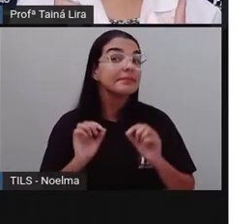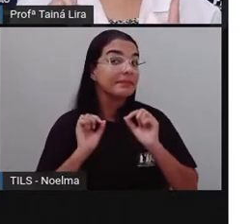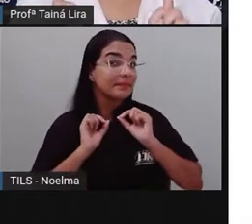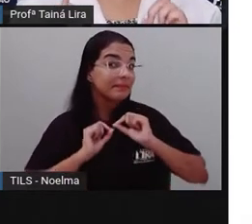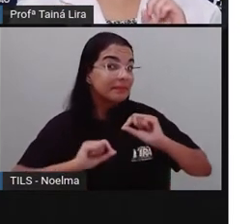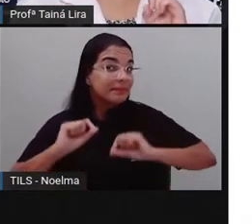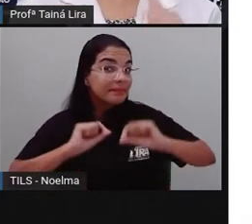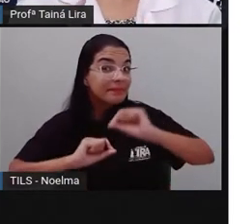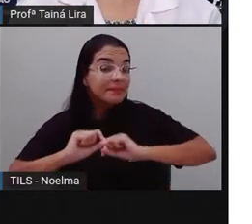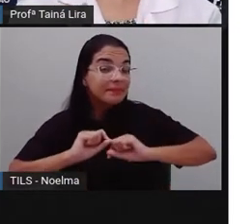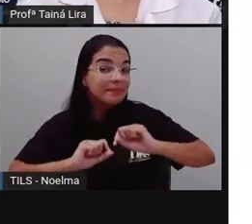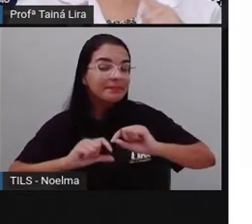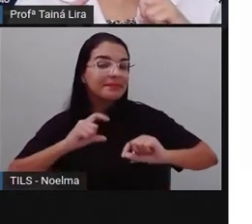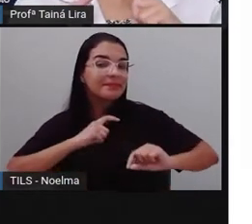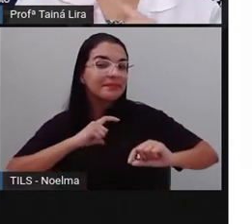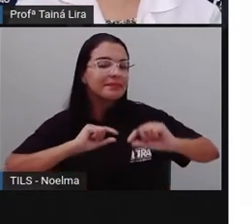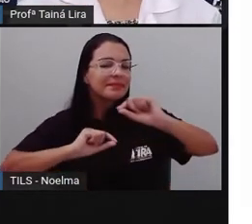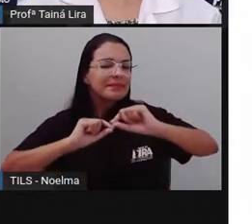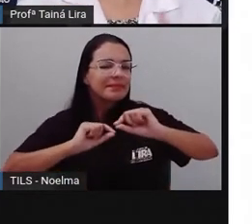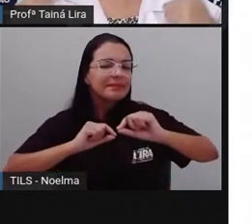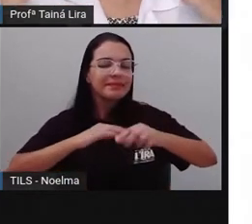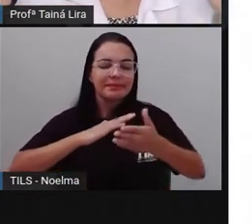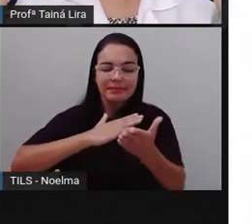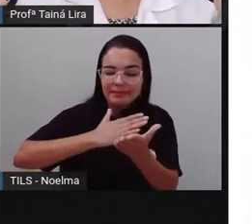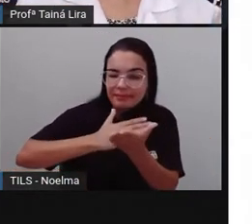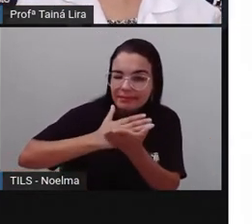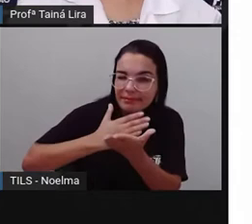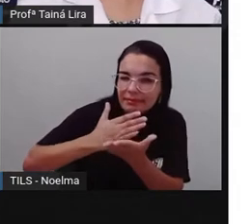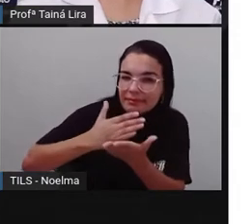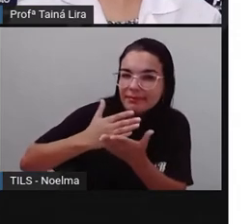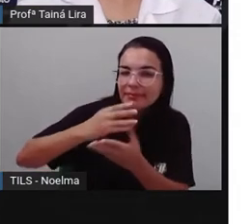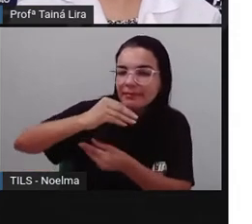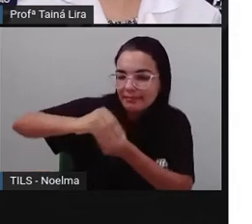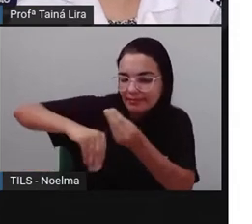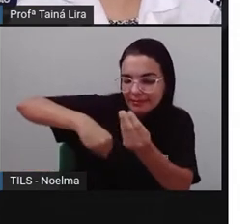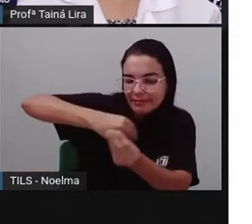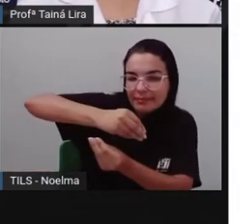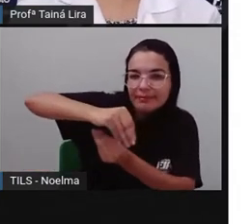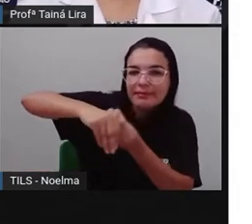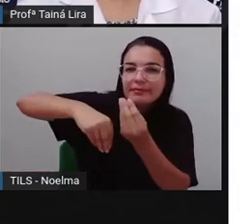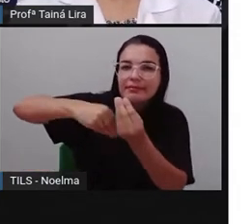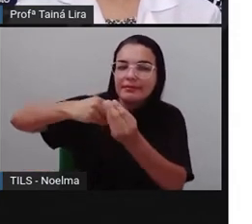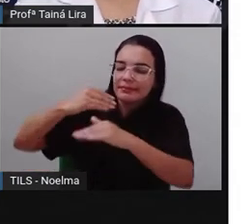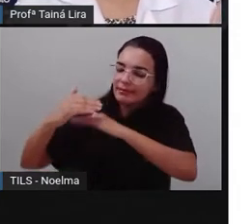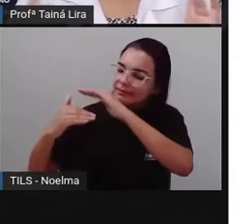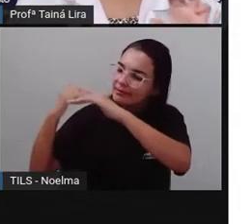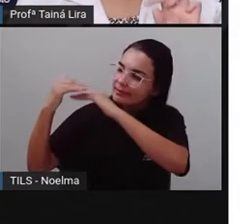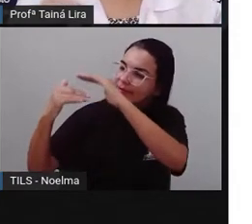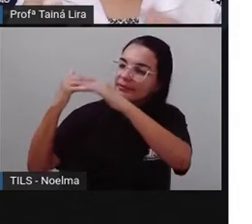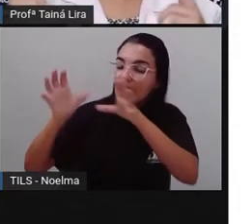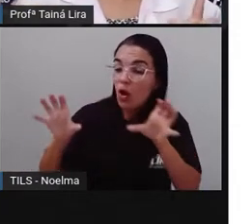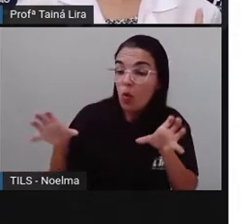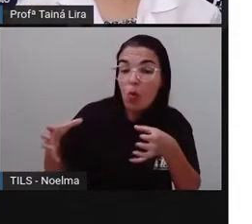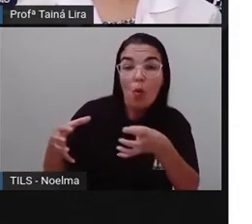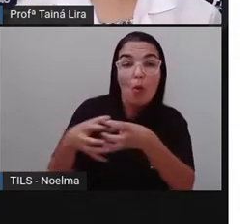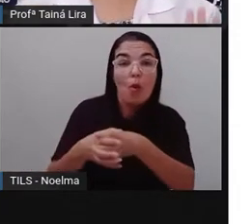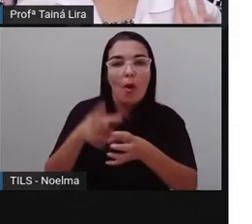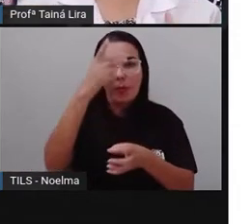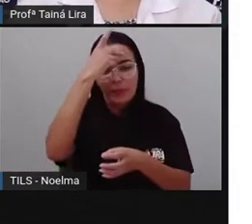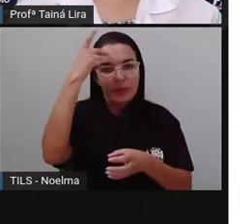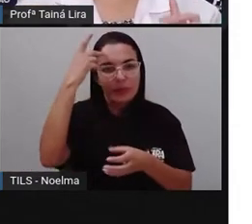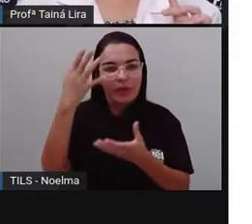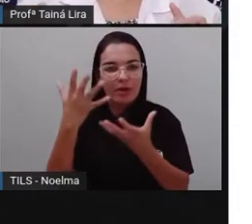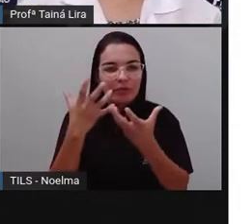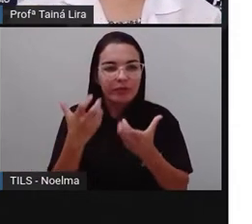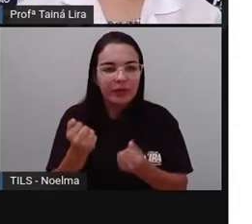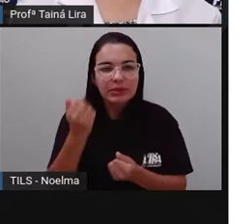Então, isso tem a ver com o nosso processo de formação, não é verdade? Então, vamos entender isso melhor. Olha